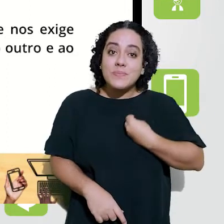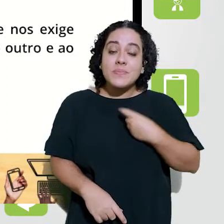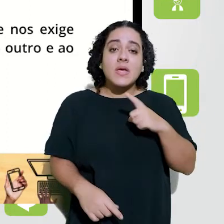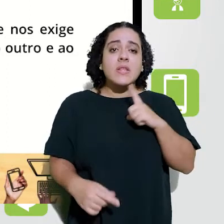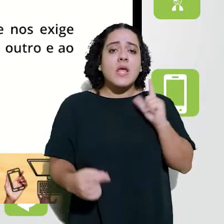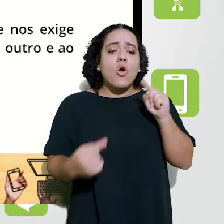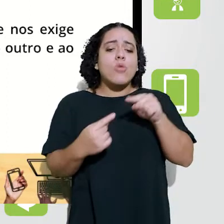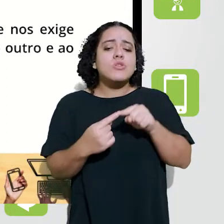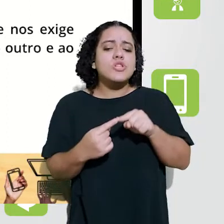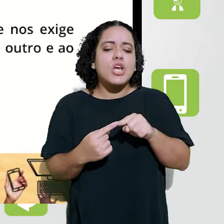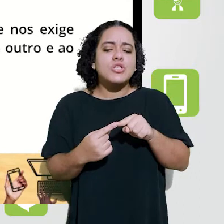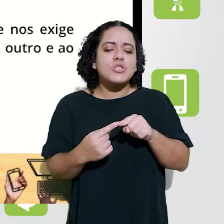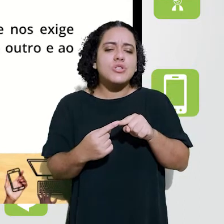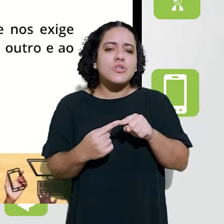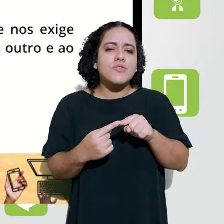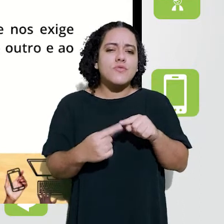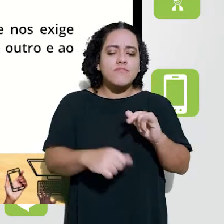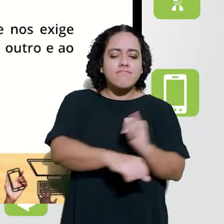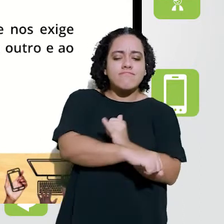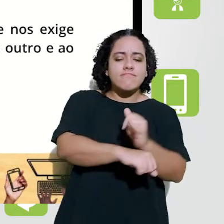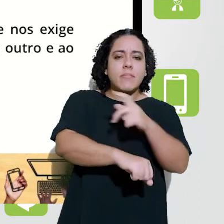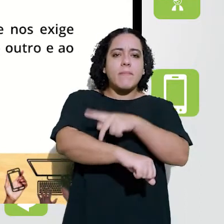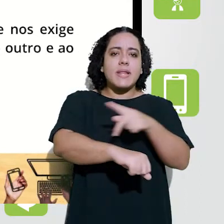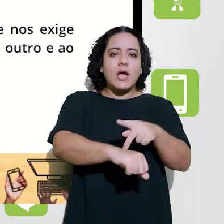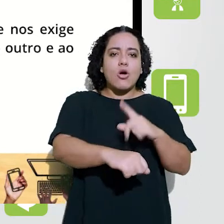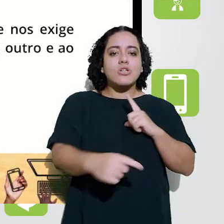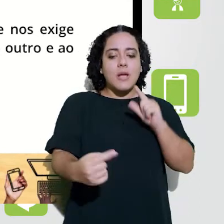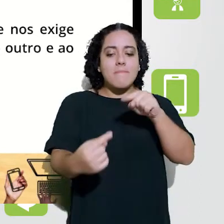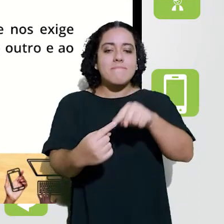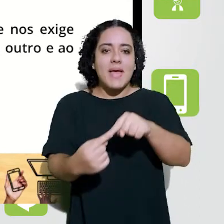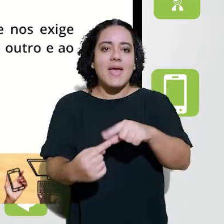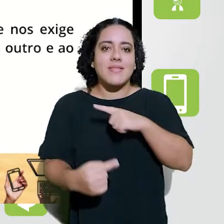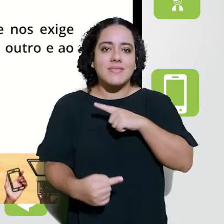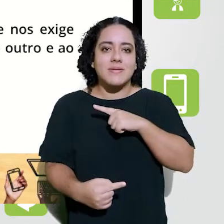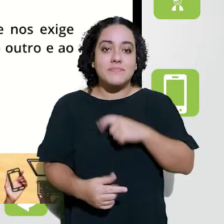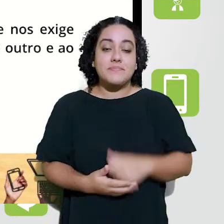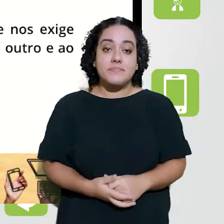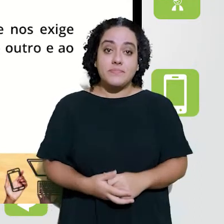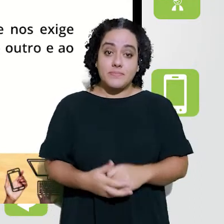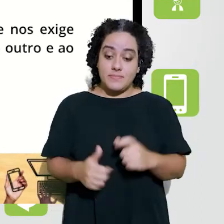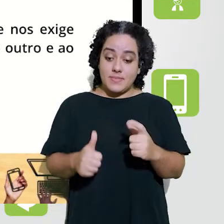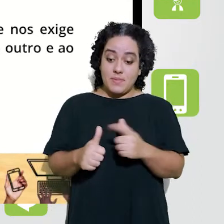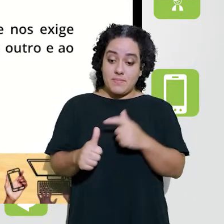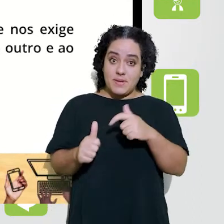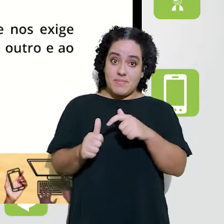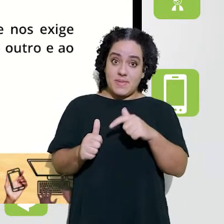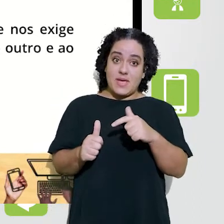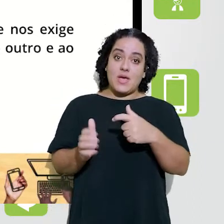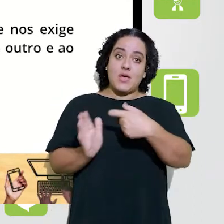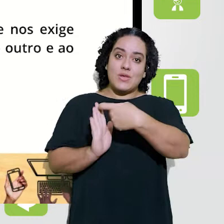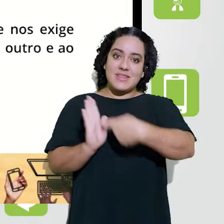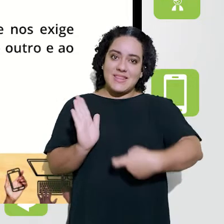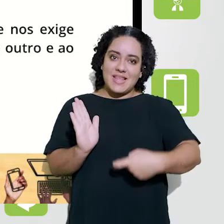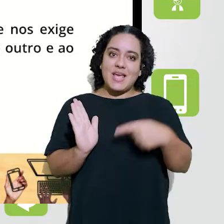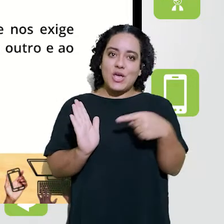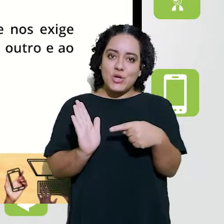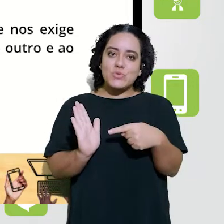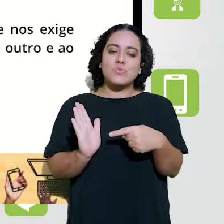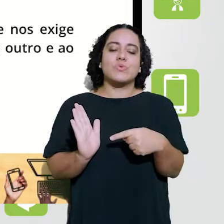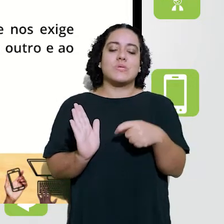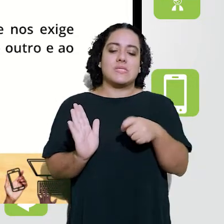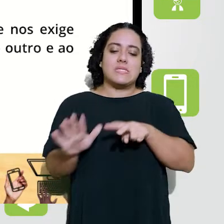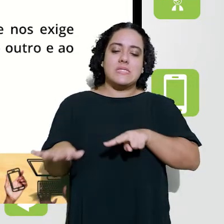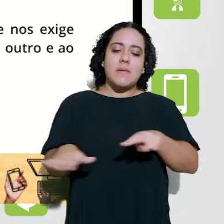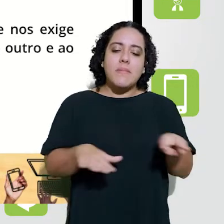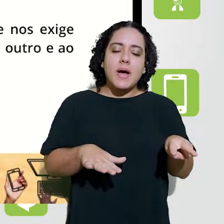pelo aluno, e temos um objetivo, uma intencionalidade pedagógica também como meta. Então, o primeiro